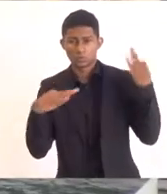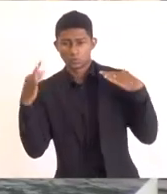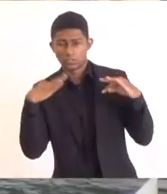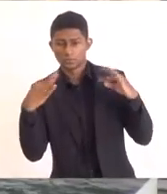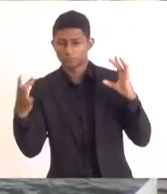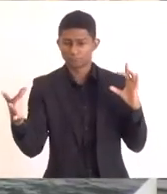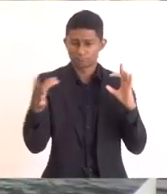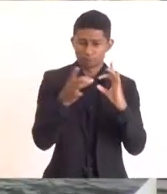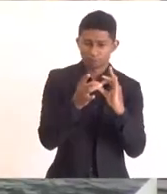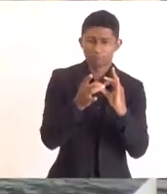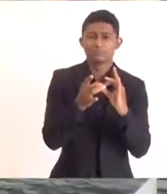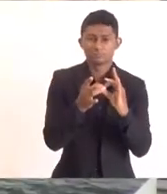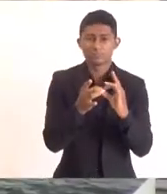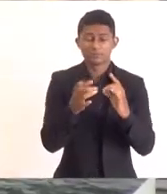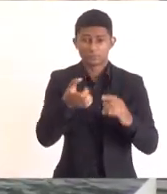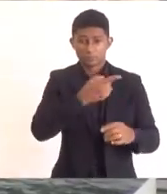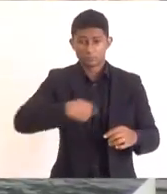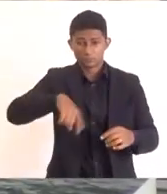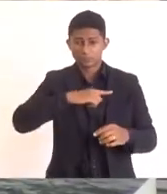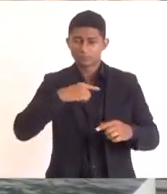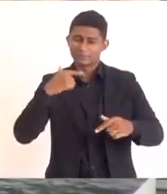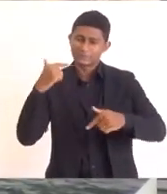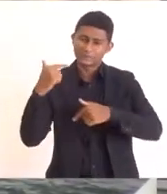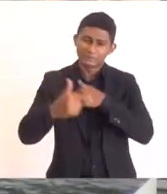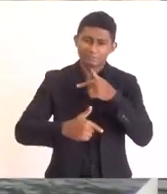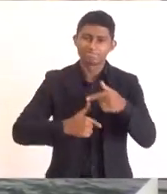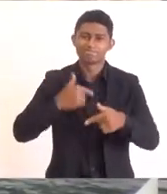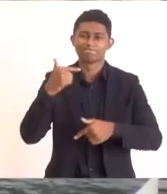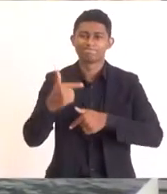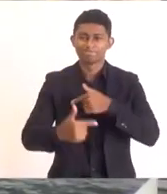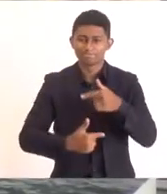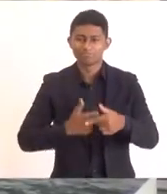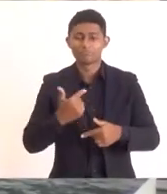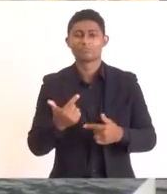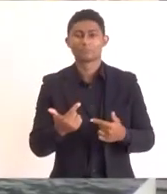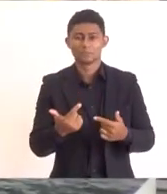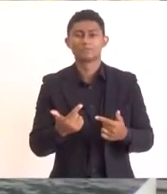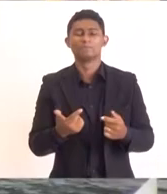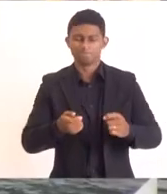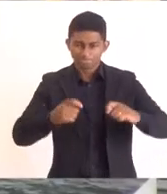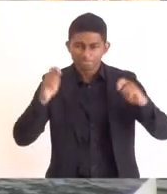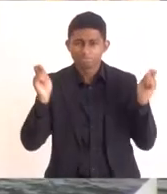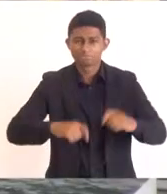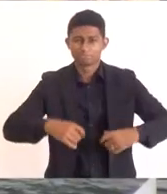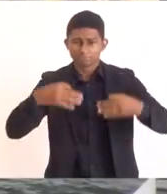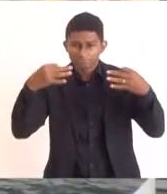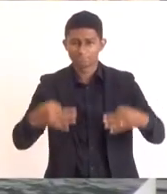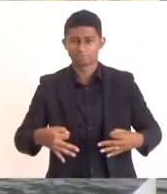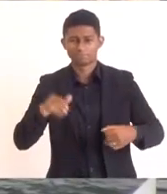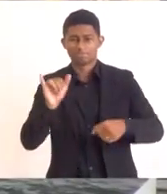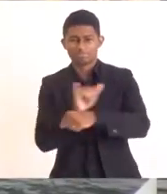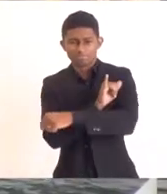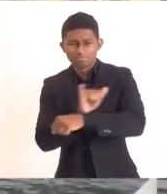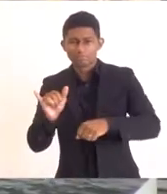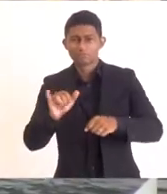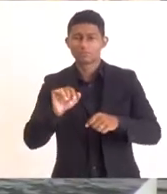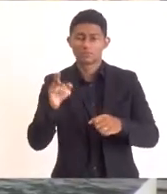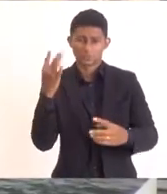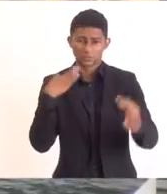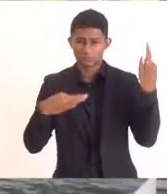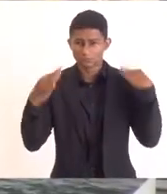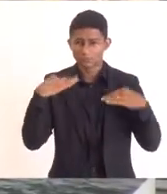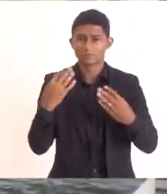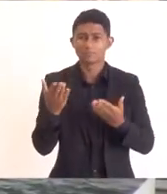vamos começar a trabalhar essa excelente ferramenta de desenvolvimento, que é o turismo.